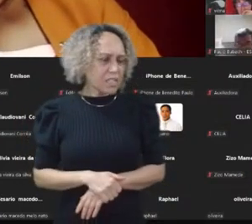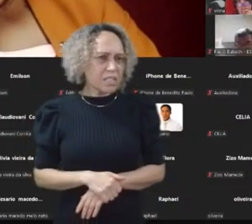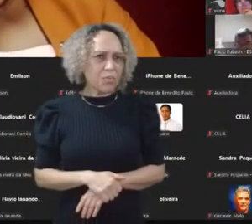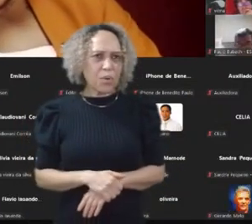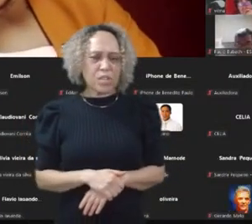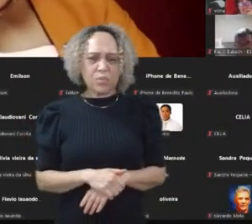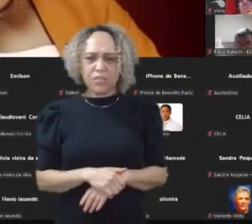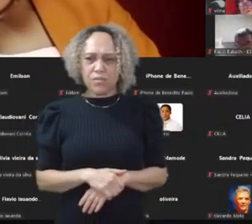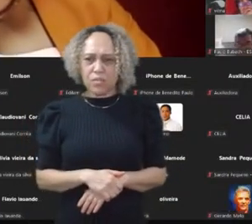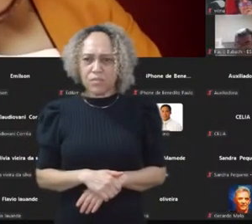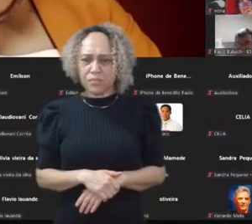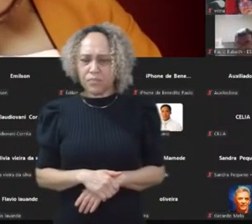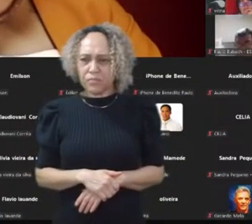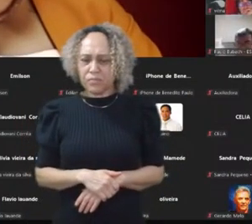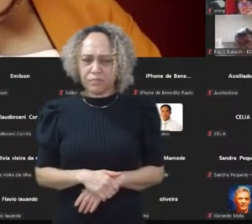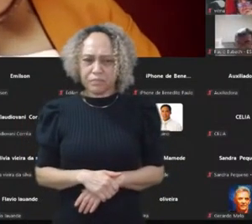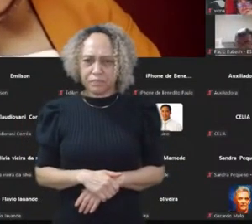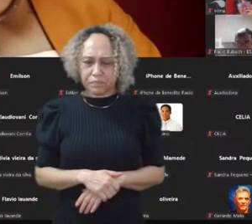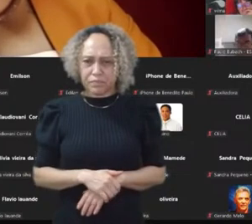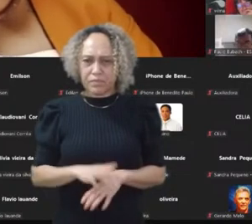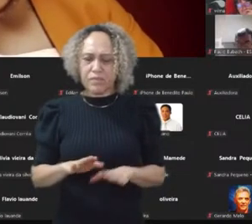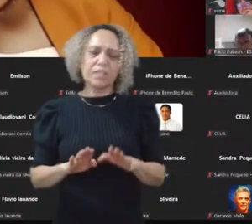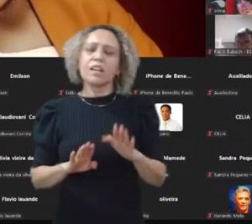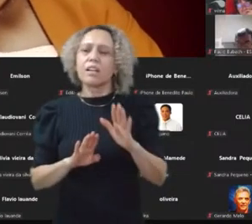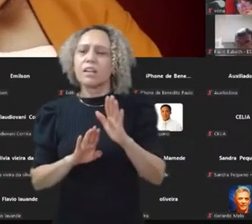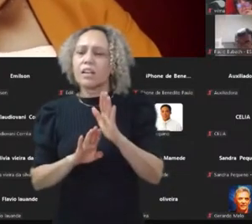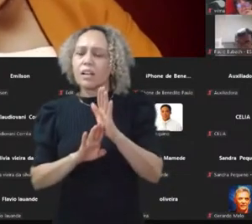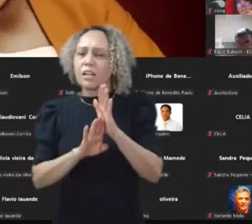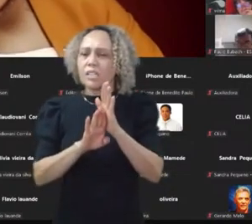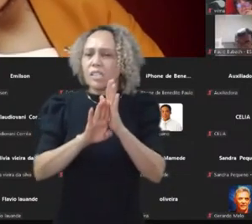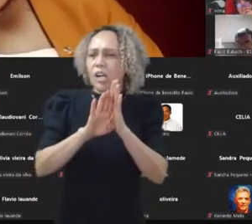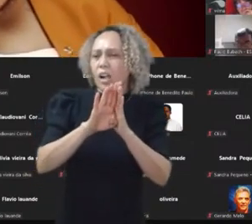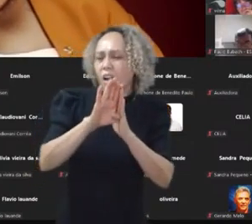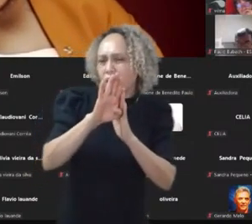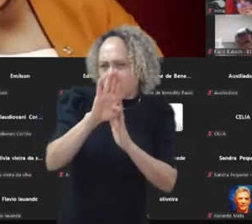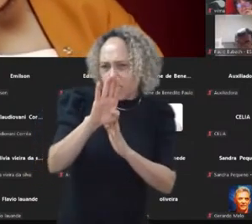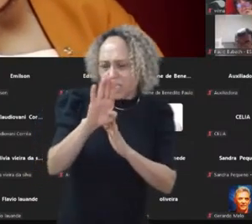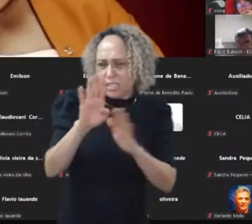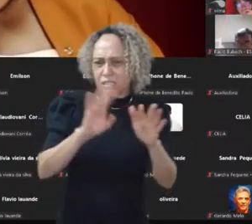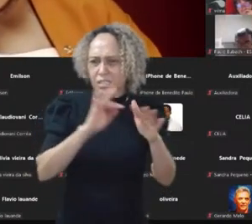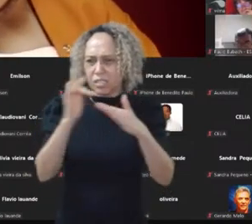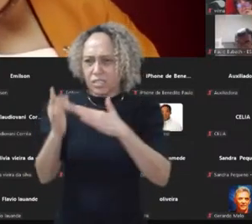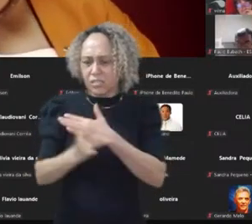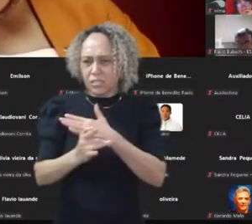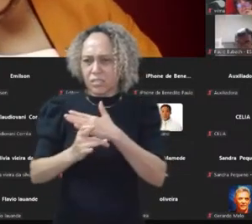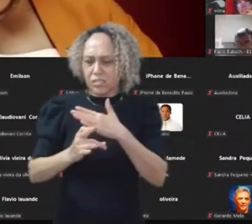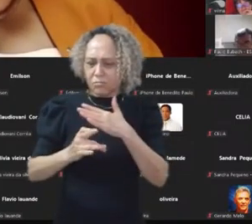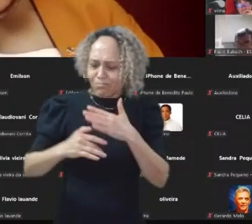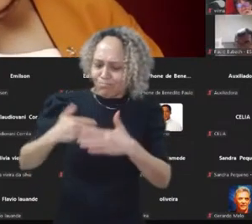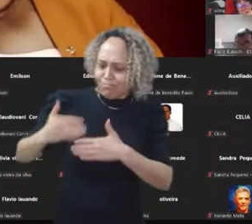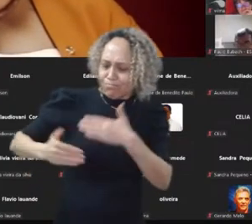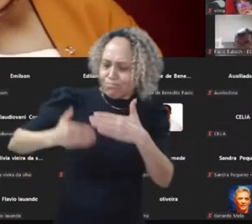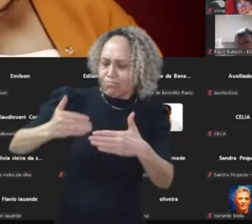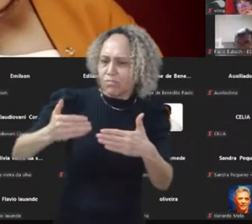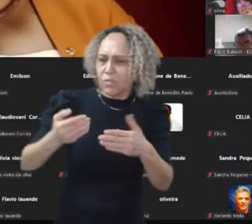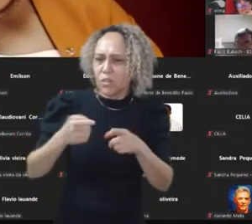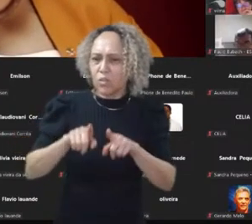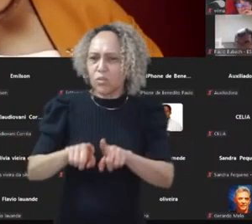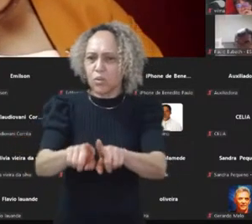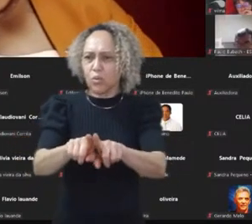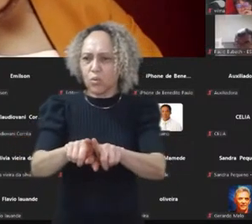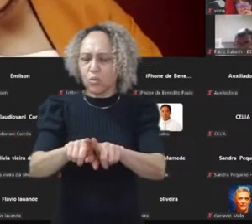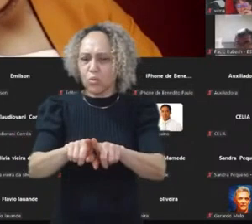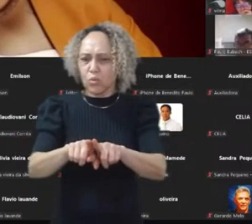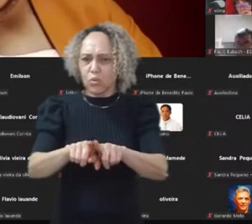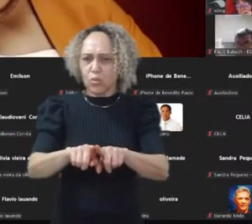Então, essa ascensão do populismo das redes sociais caminhou junto com o processo de